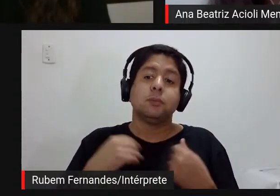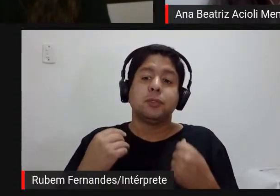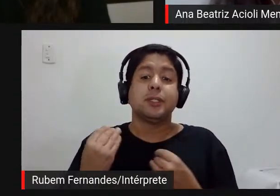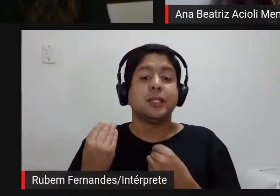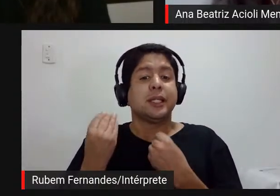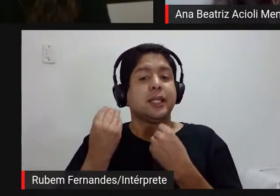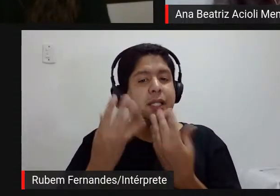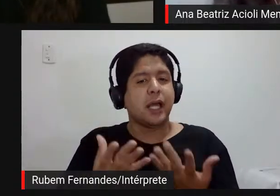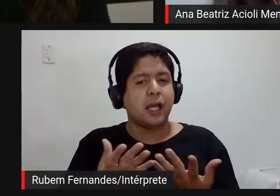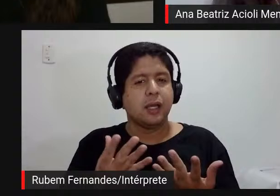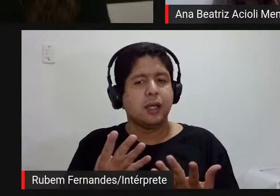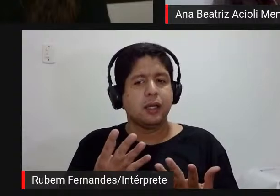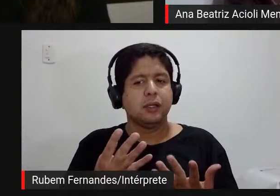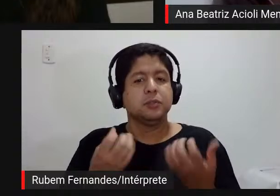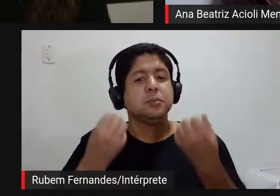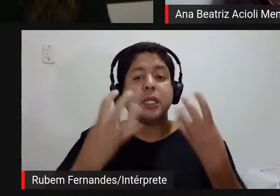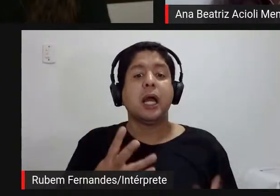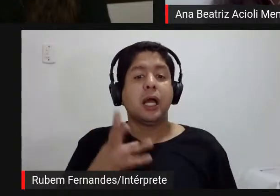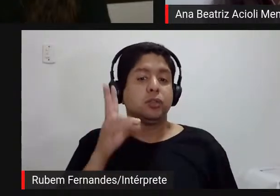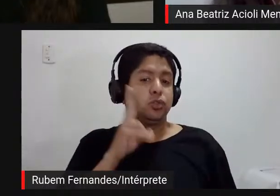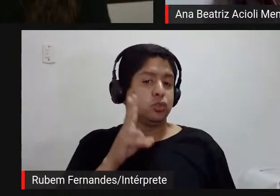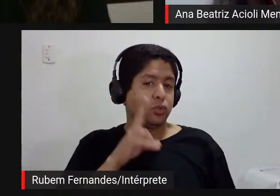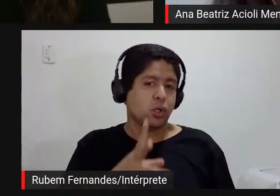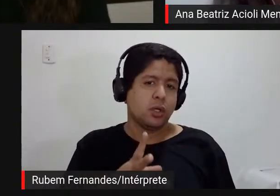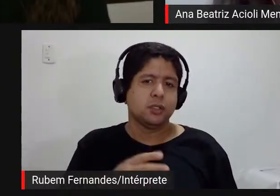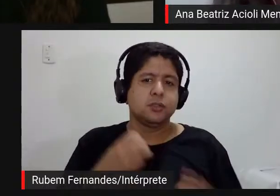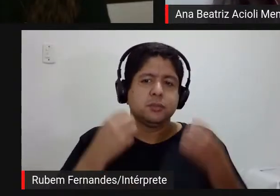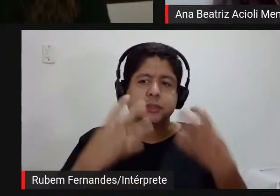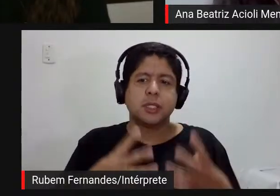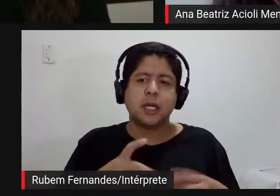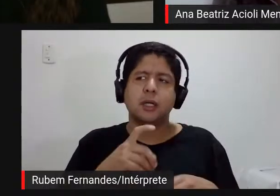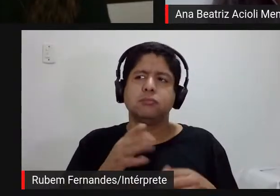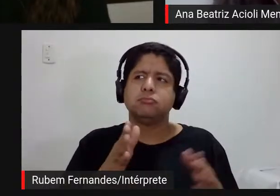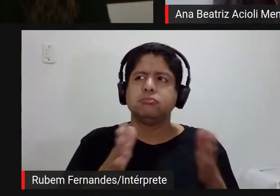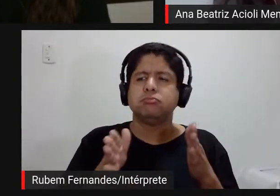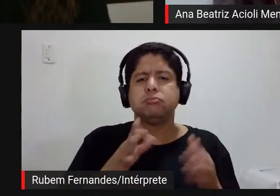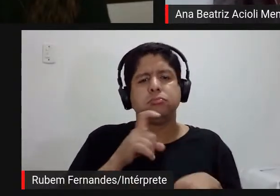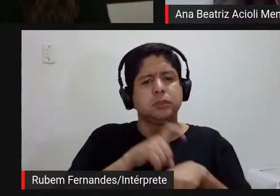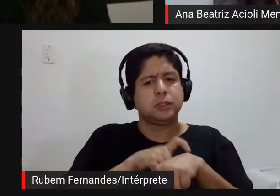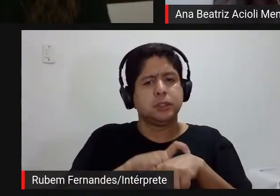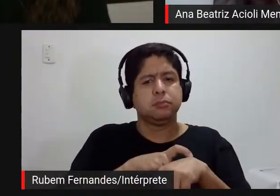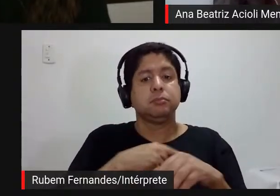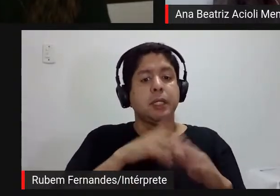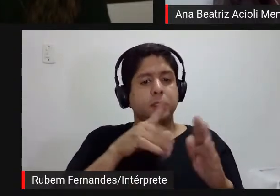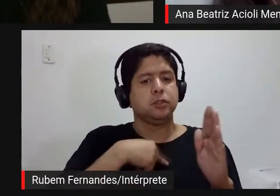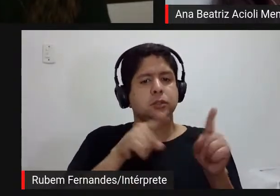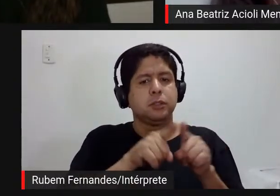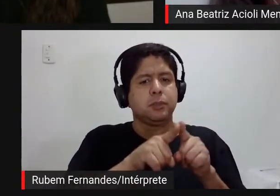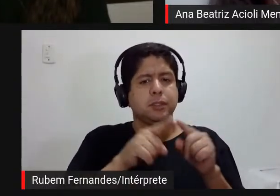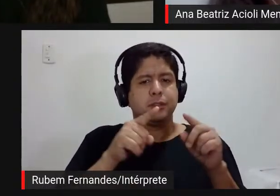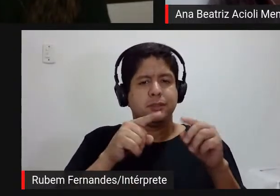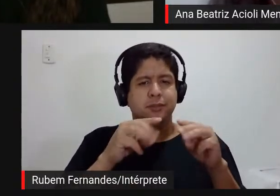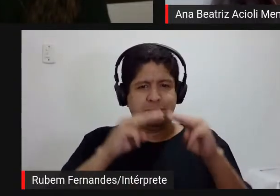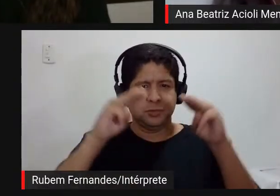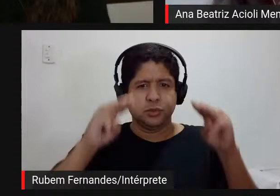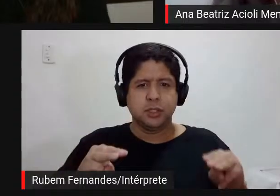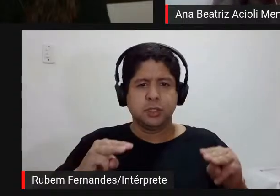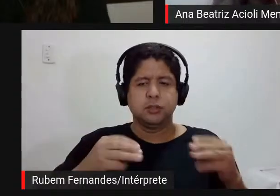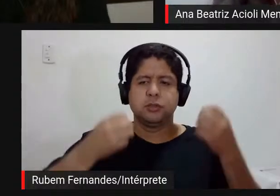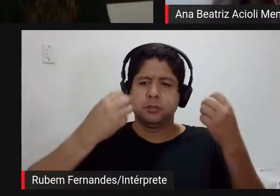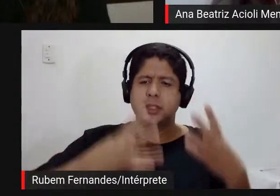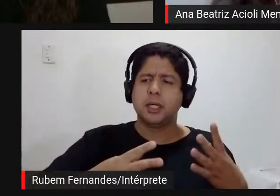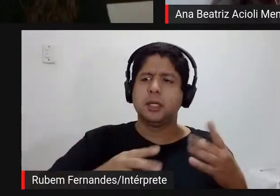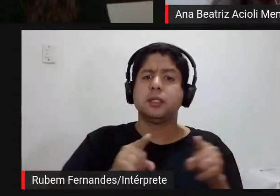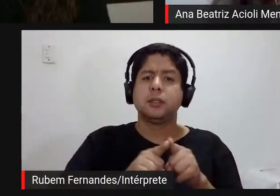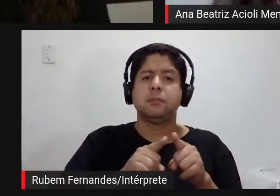contar uma história e pensar na temporalidade dela e o registro que fica no museu e como a gente pegou os exemplos